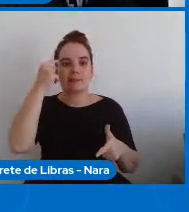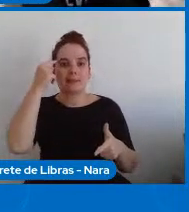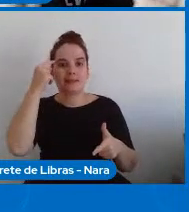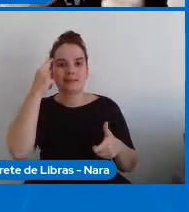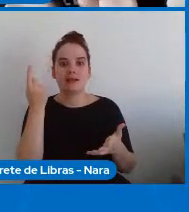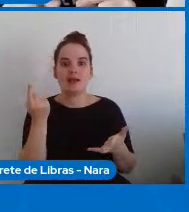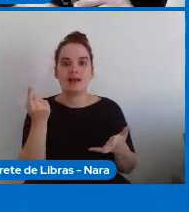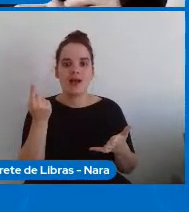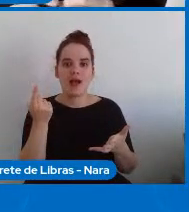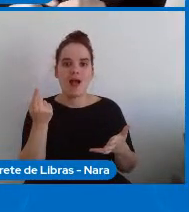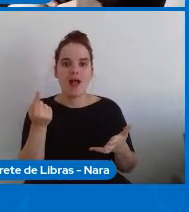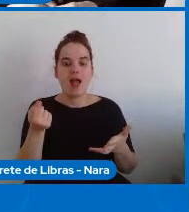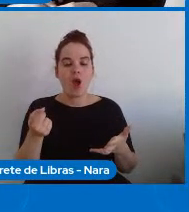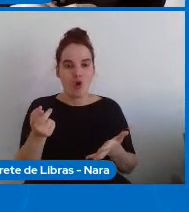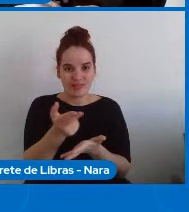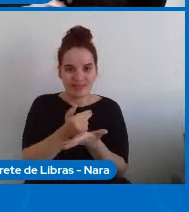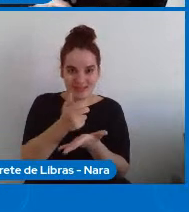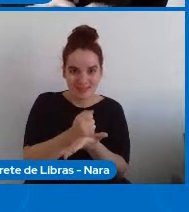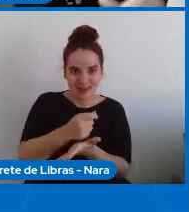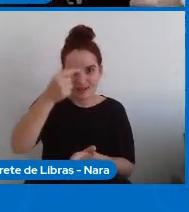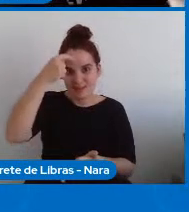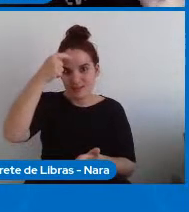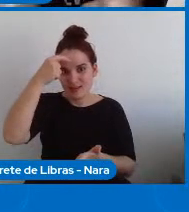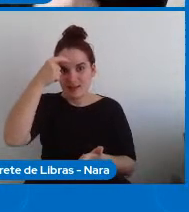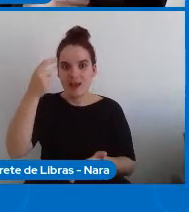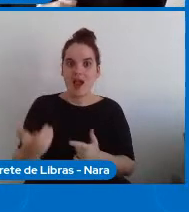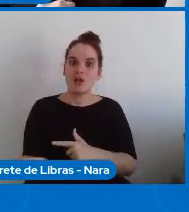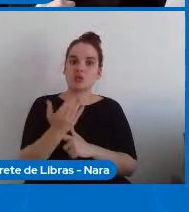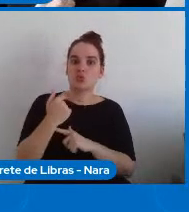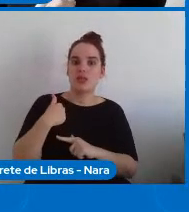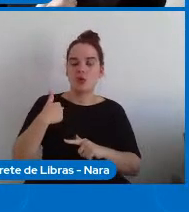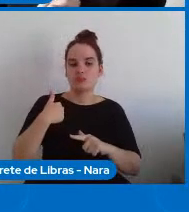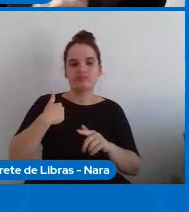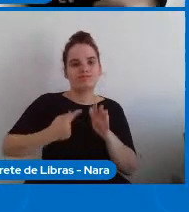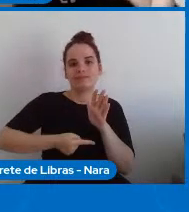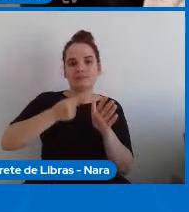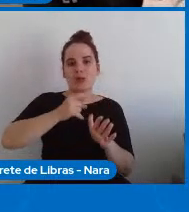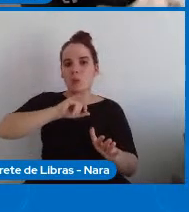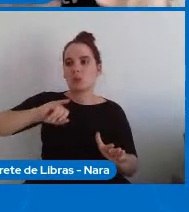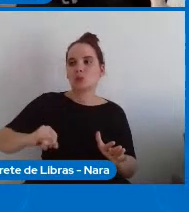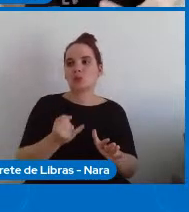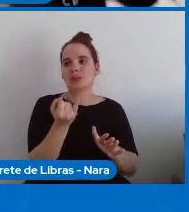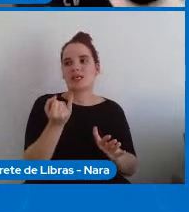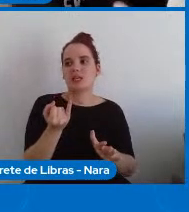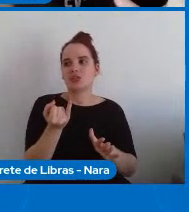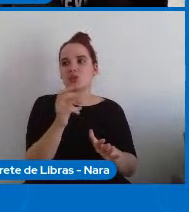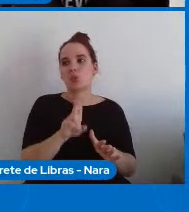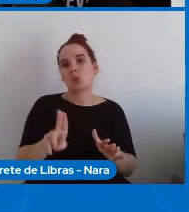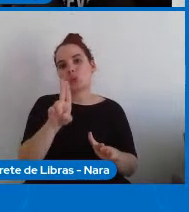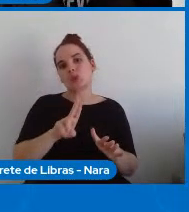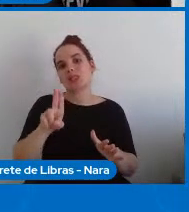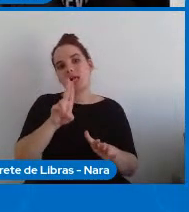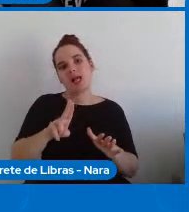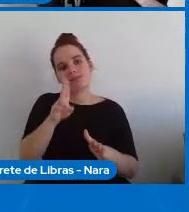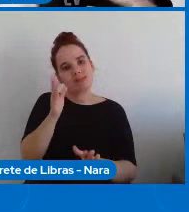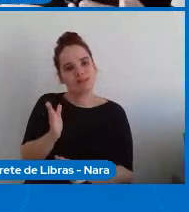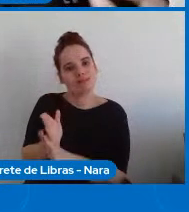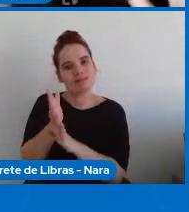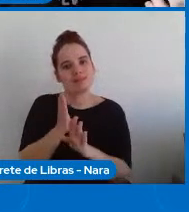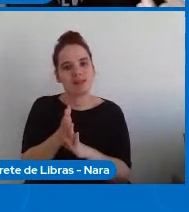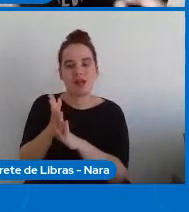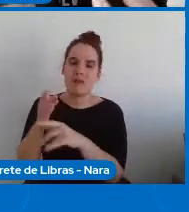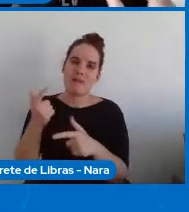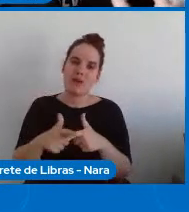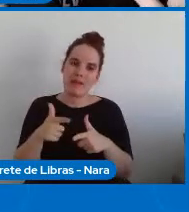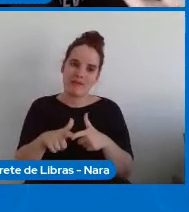que elas vão ter né talvez durante todo o curso delas de se dedicar a tentar achar problemas né a